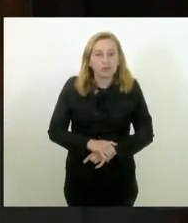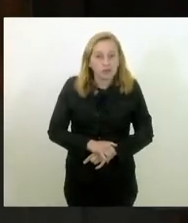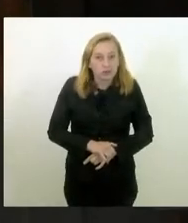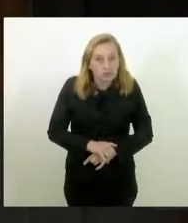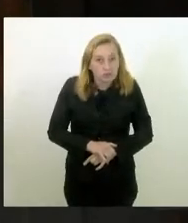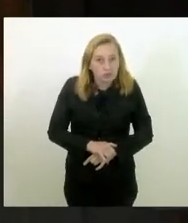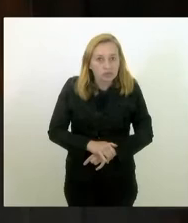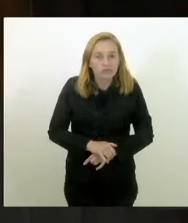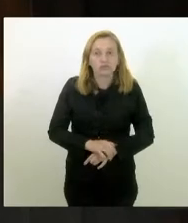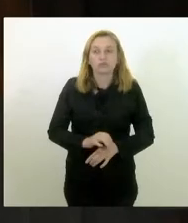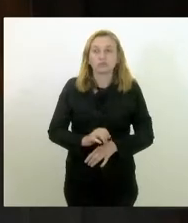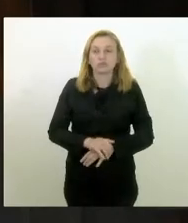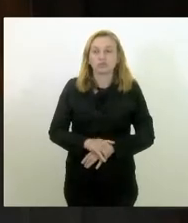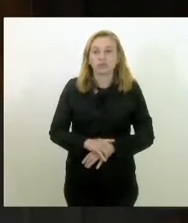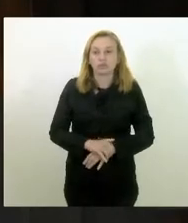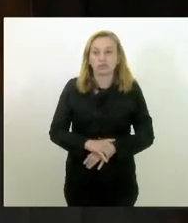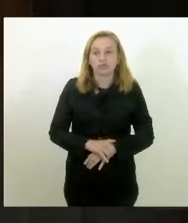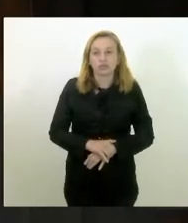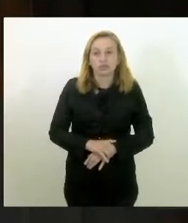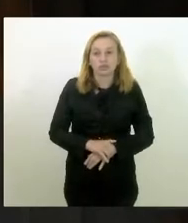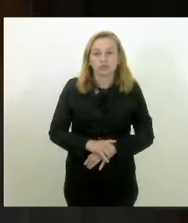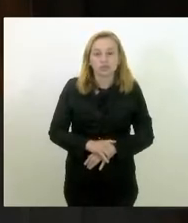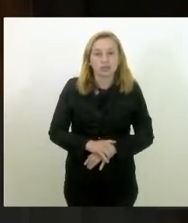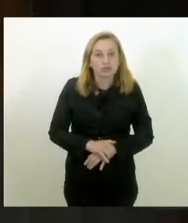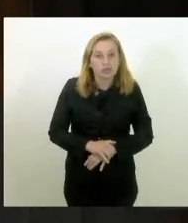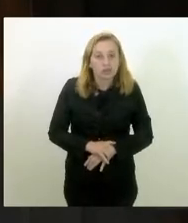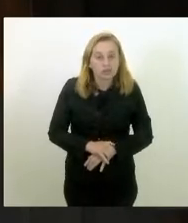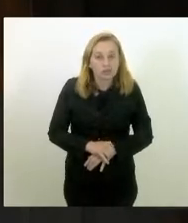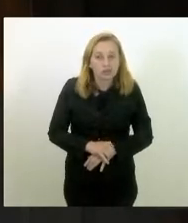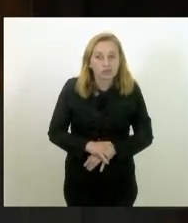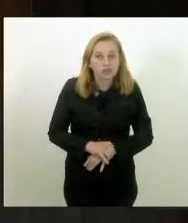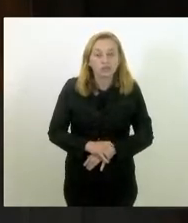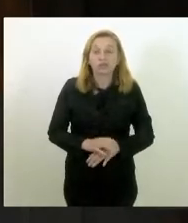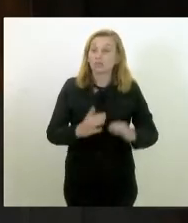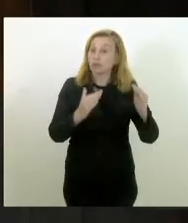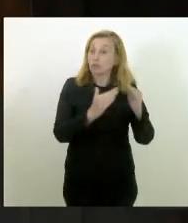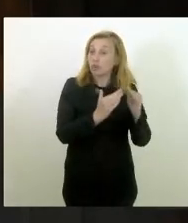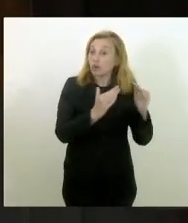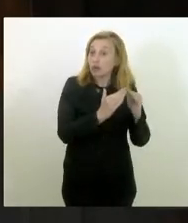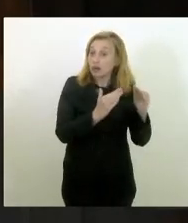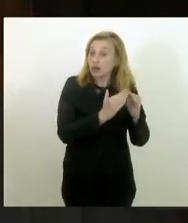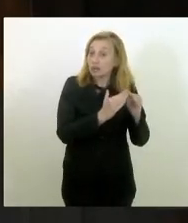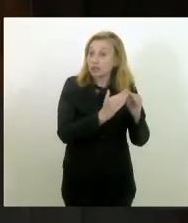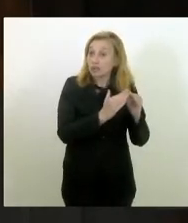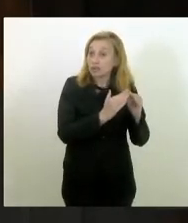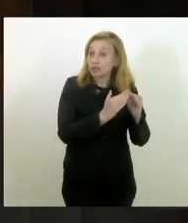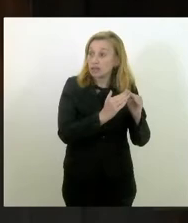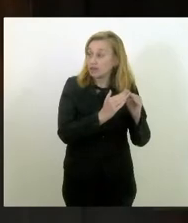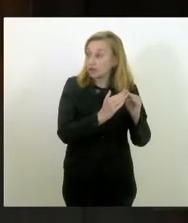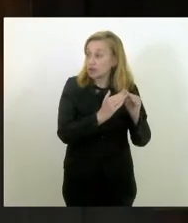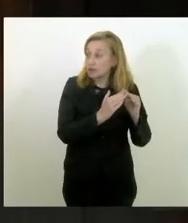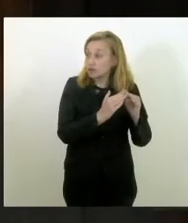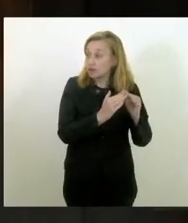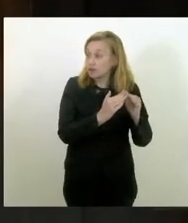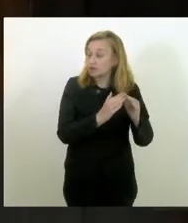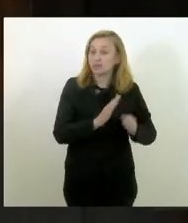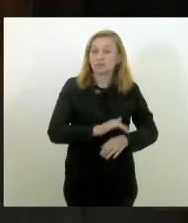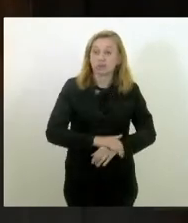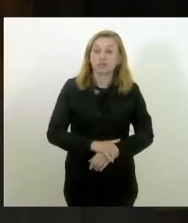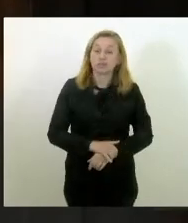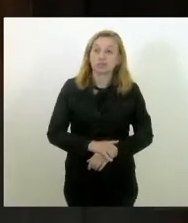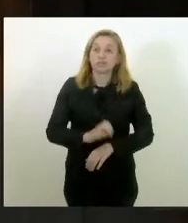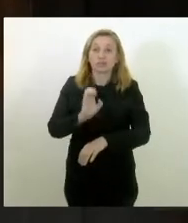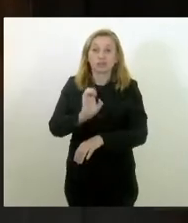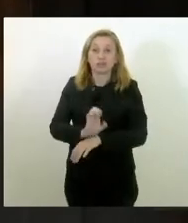sistema estadual de informação sobre habitação e de interesse social, pelo qual o Estado,